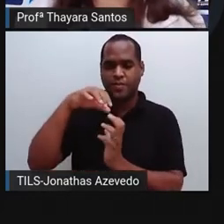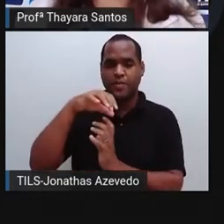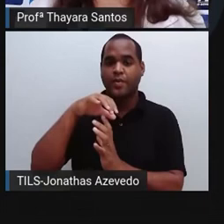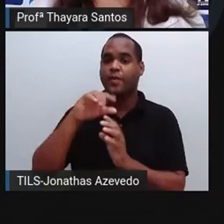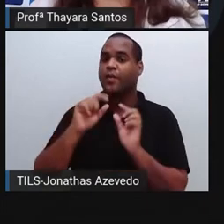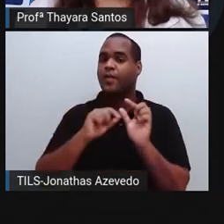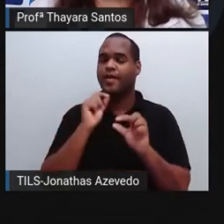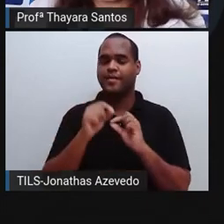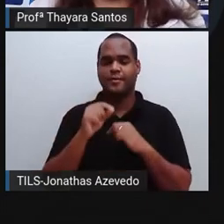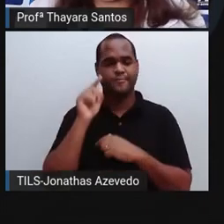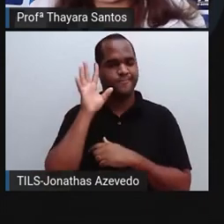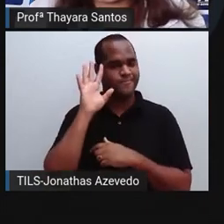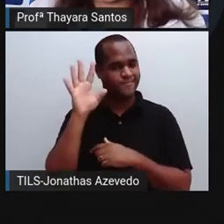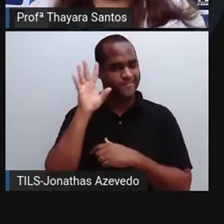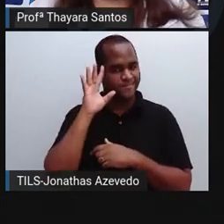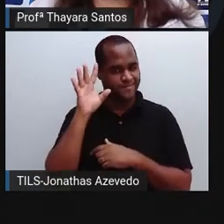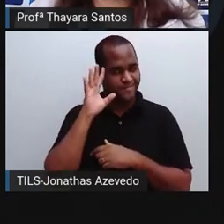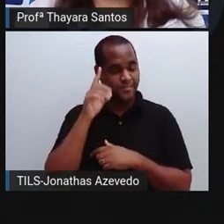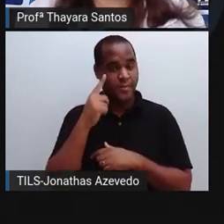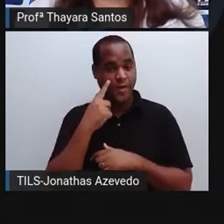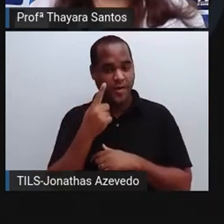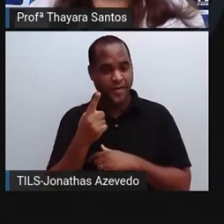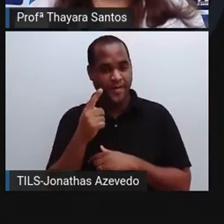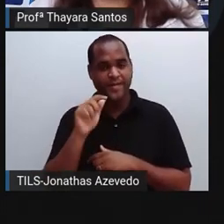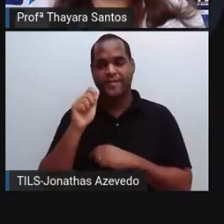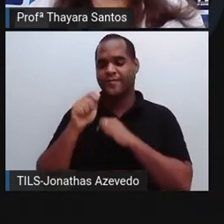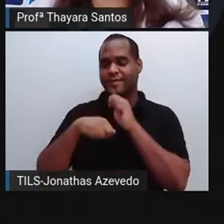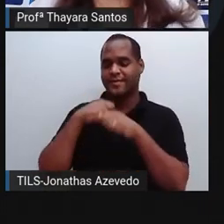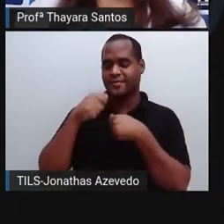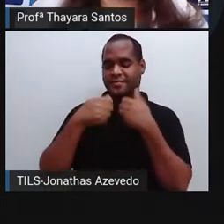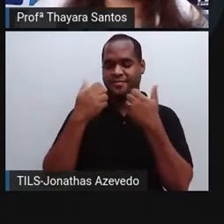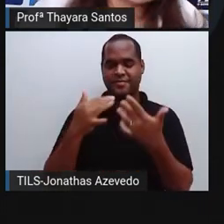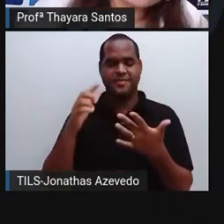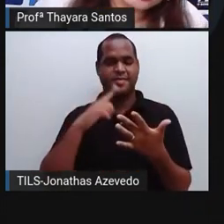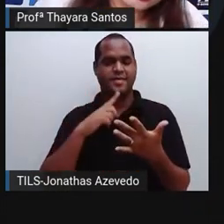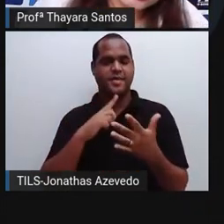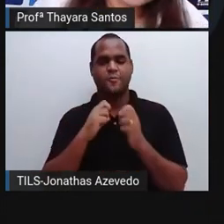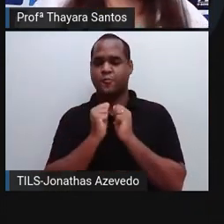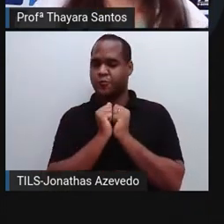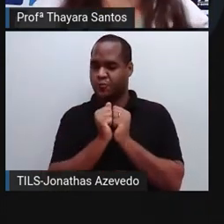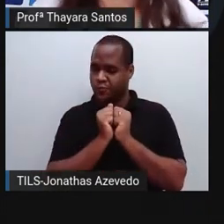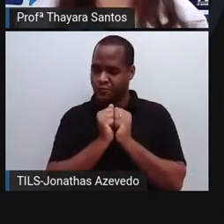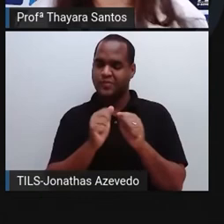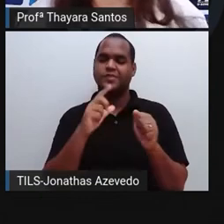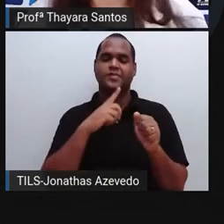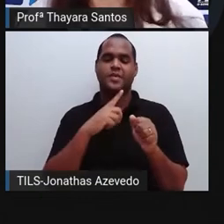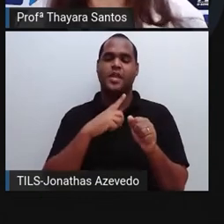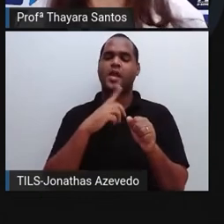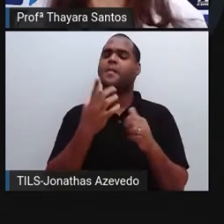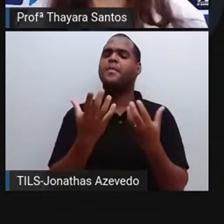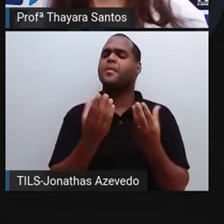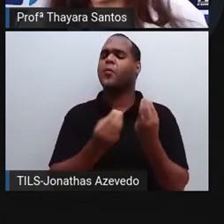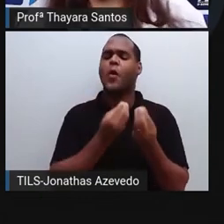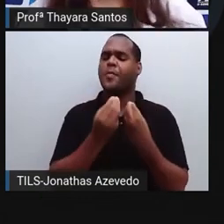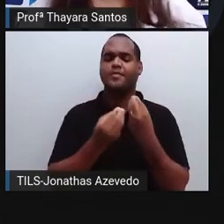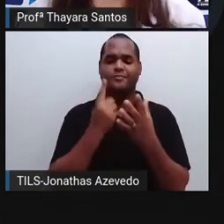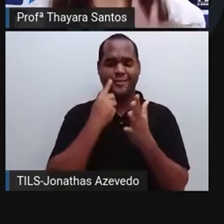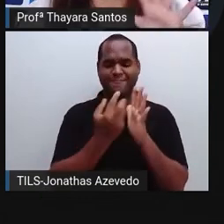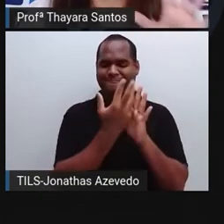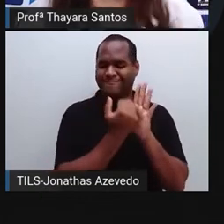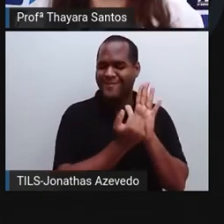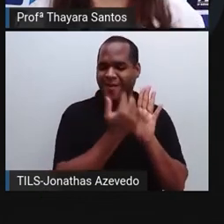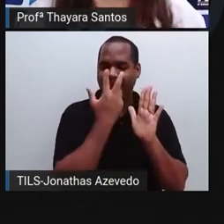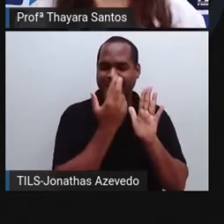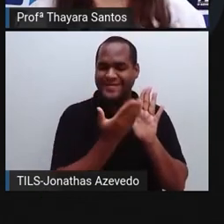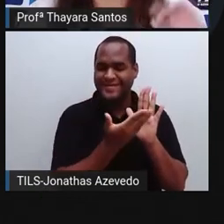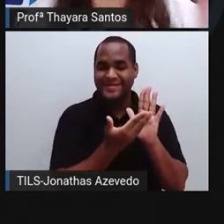Vamos lá, vamos pensar. Os átomos aqui, eles estão juntos e eles estão formando um desenho. Eles estão em uma